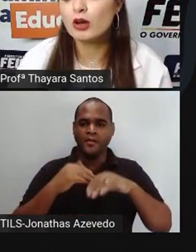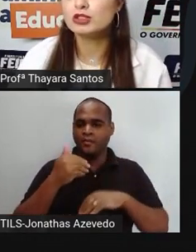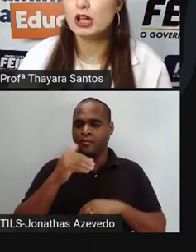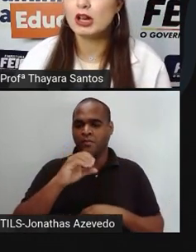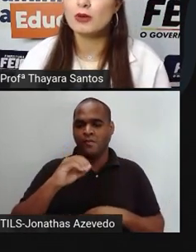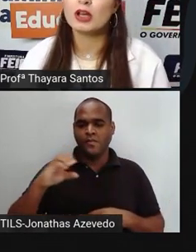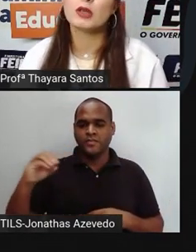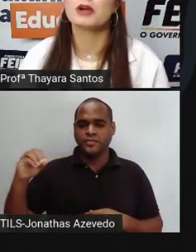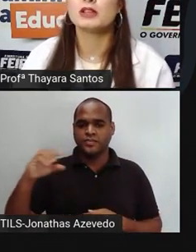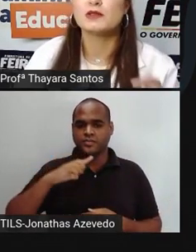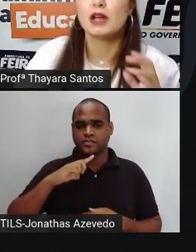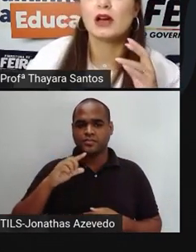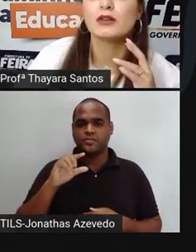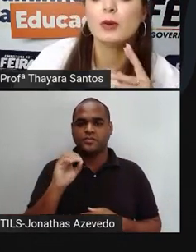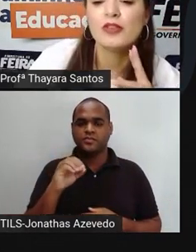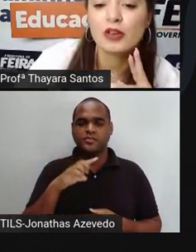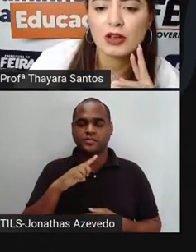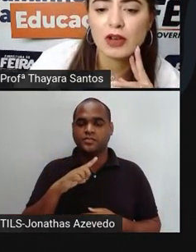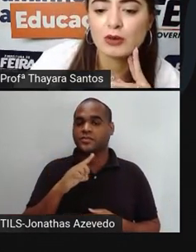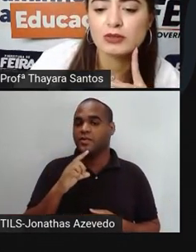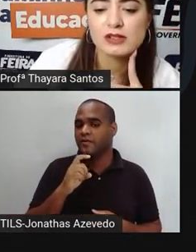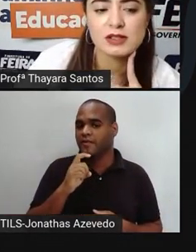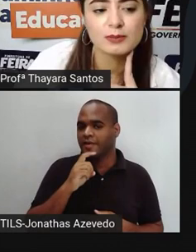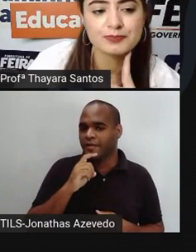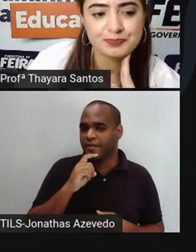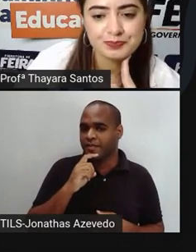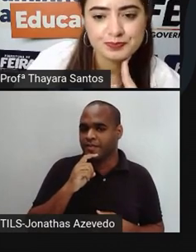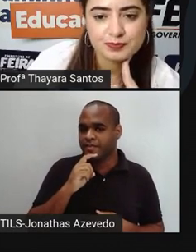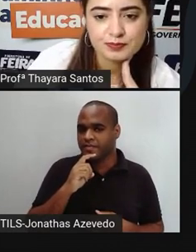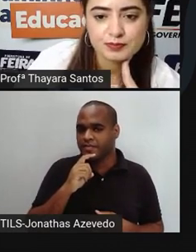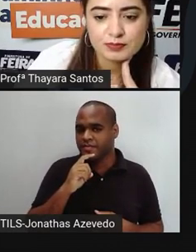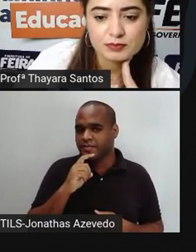Vou colocar um gelinho aqui para resfriar. Vamos ver o que vai acontecer.